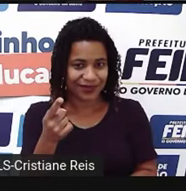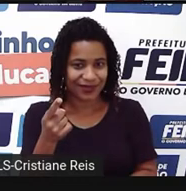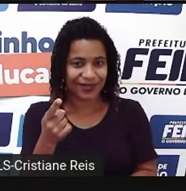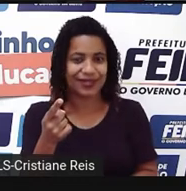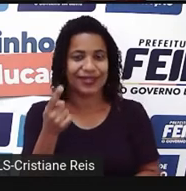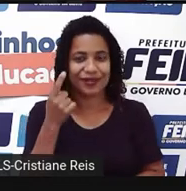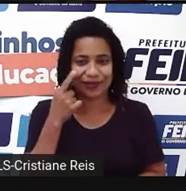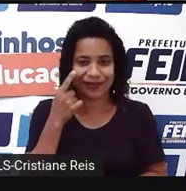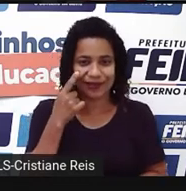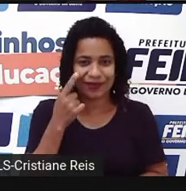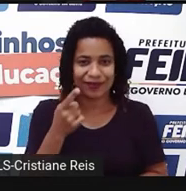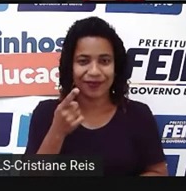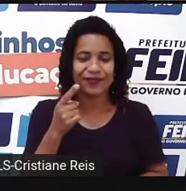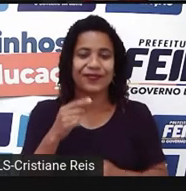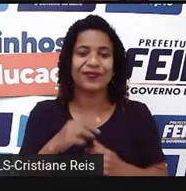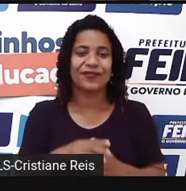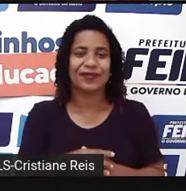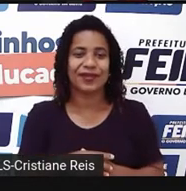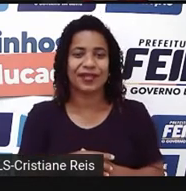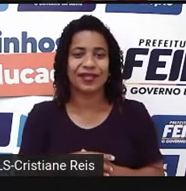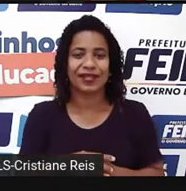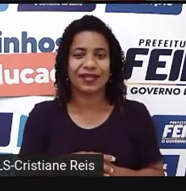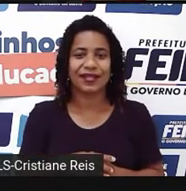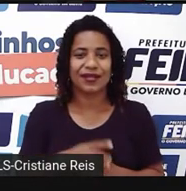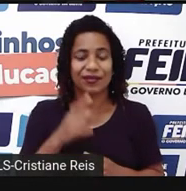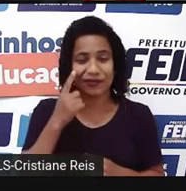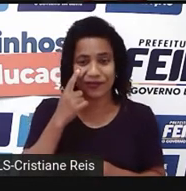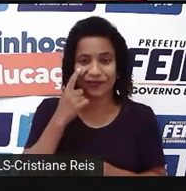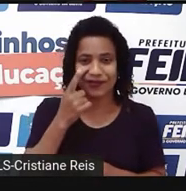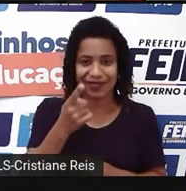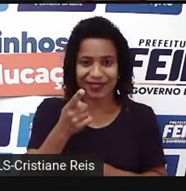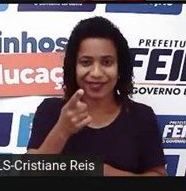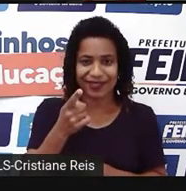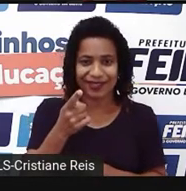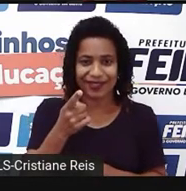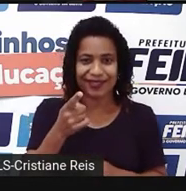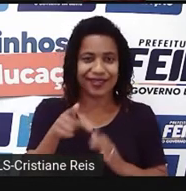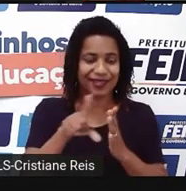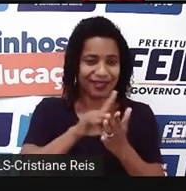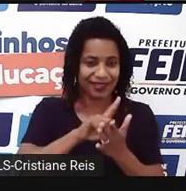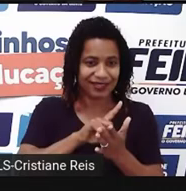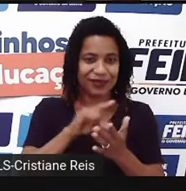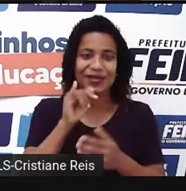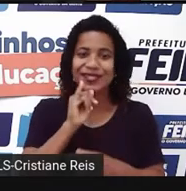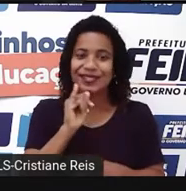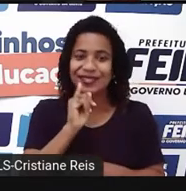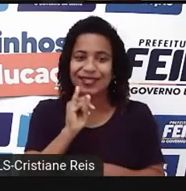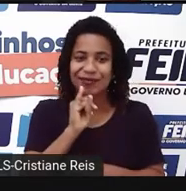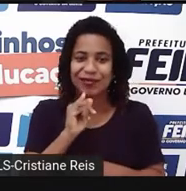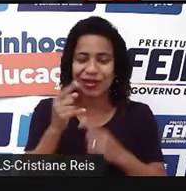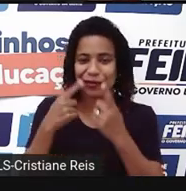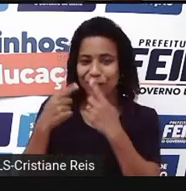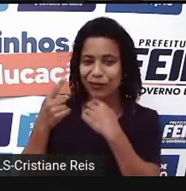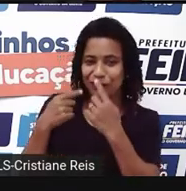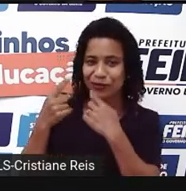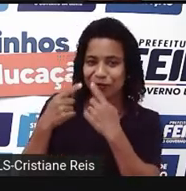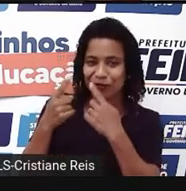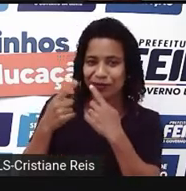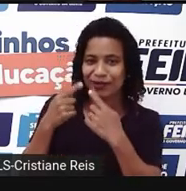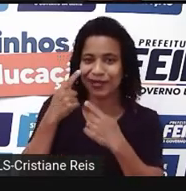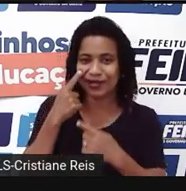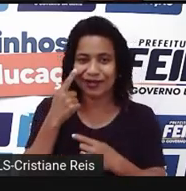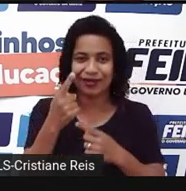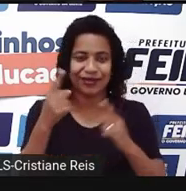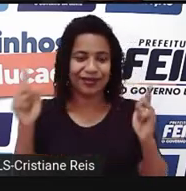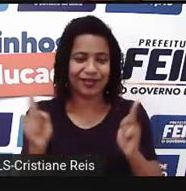conferir? Se vocês observarem bem nos exemplos que eu experimentei anteriormente, as frases foram construídas na